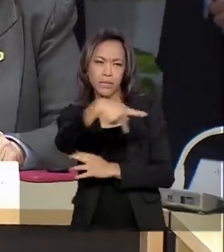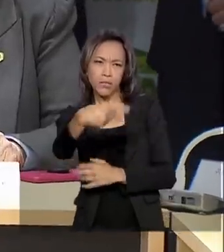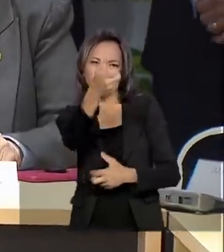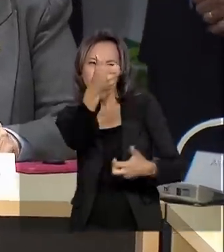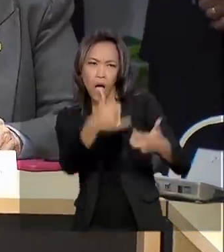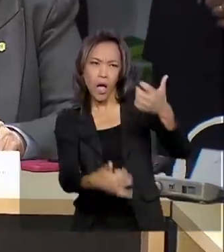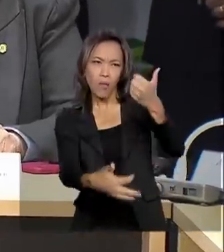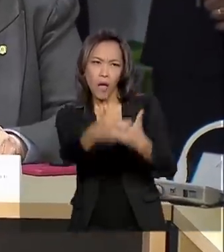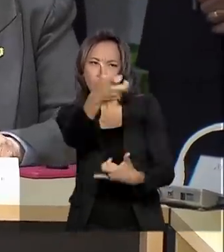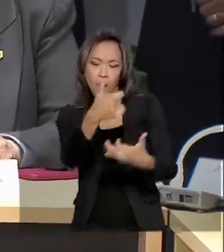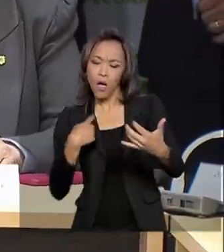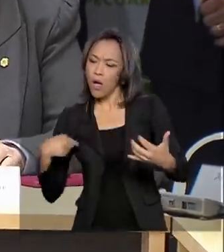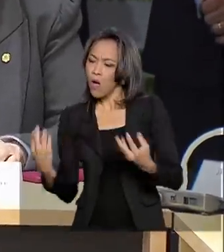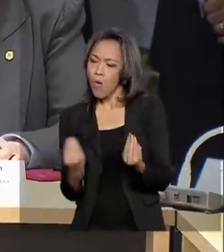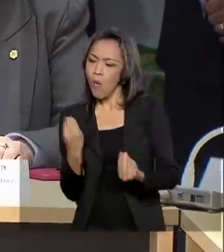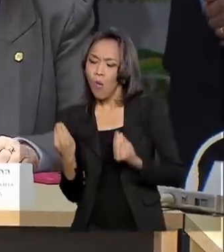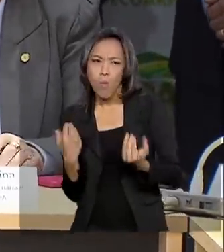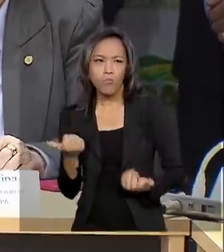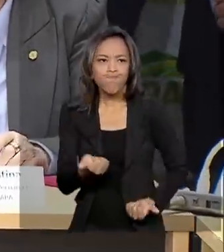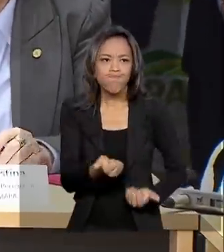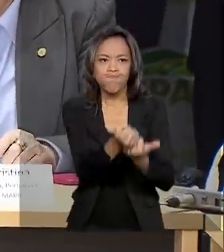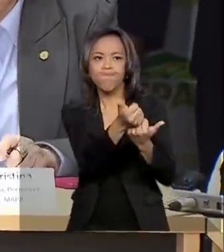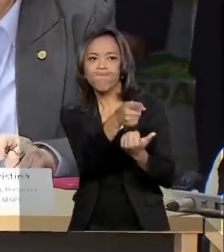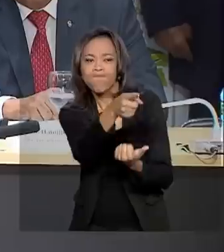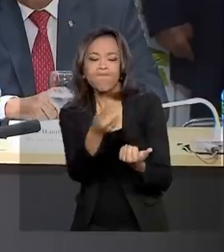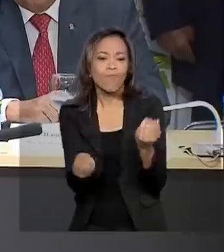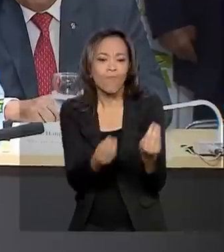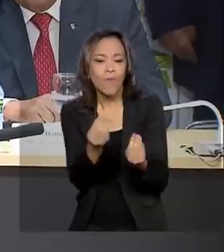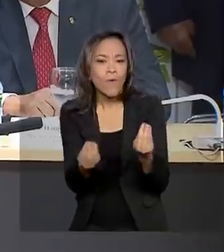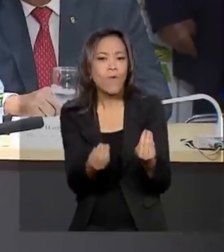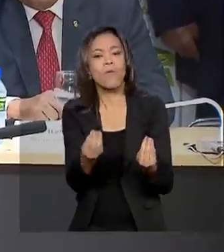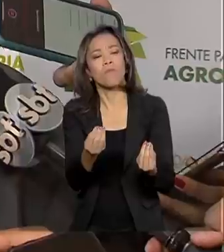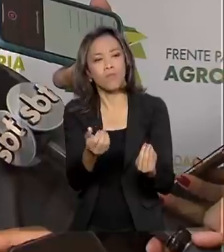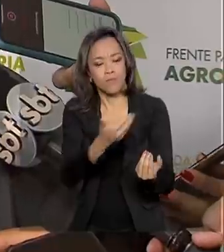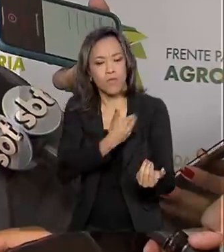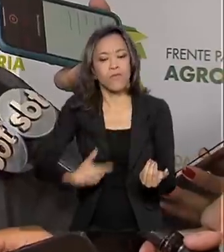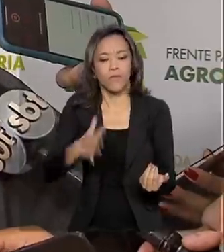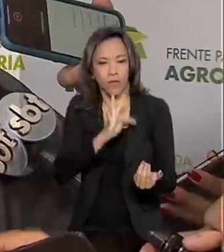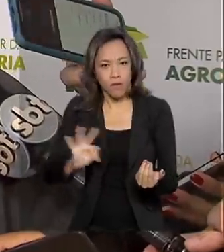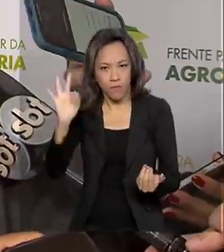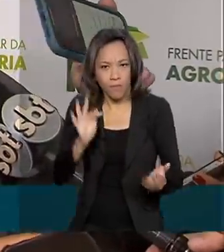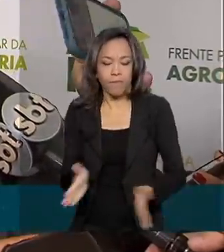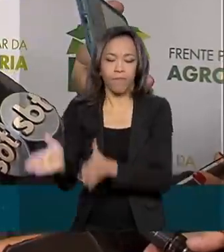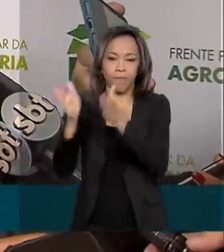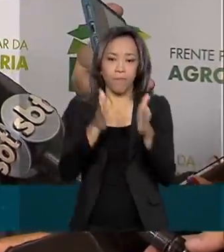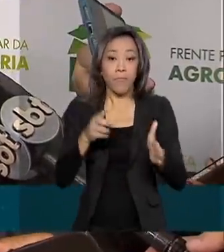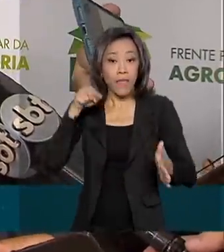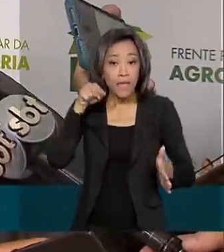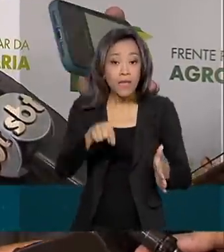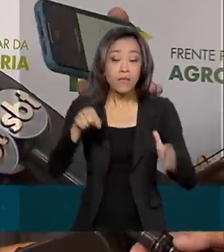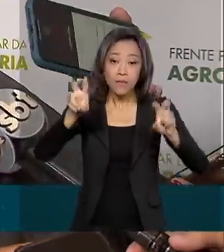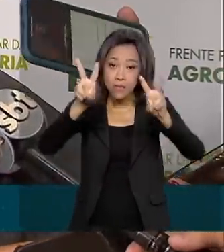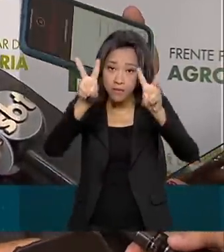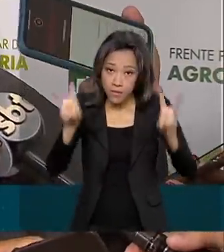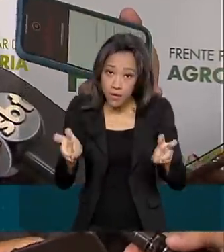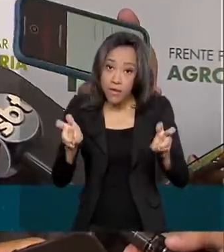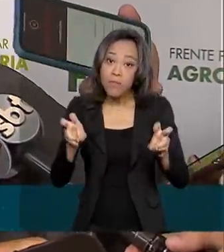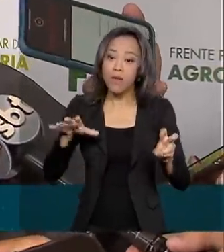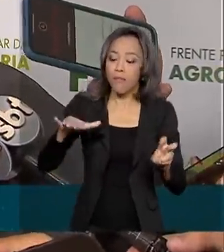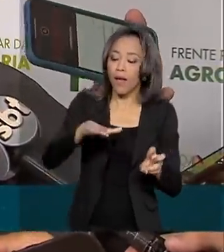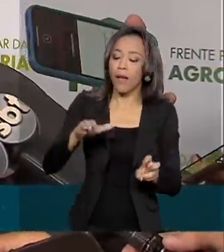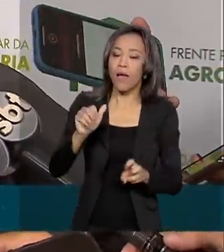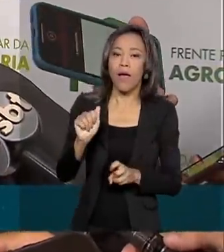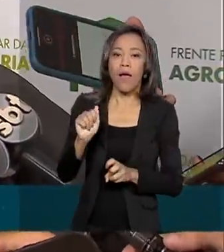podem contribuir com as novas iniciativas do governo federal. Este tema, para o agro brasileiro, é de